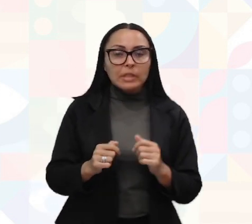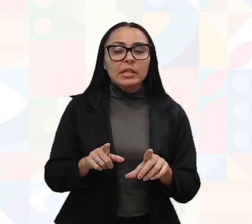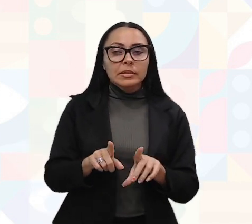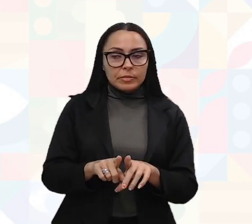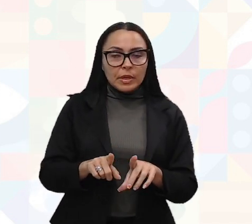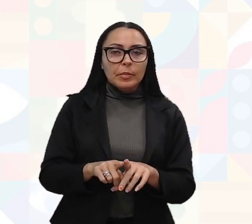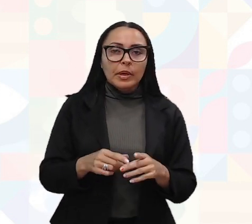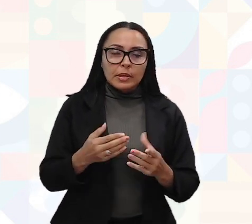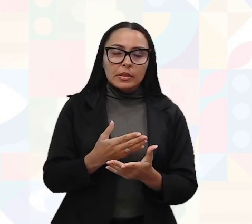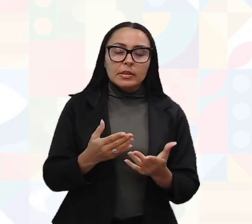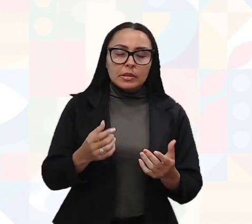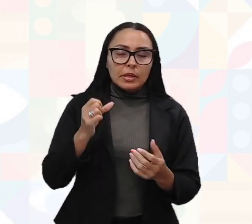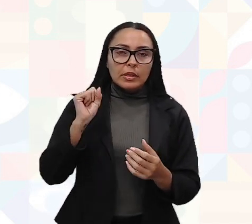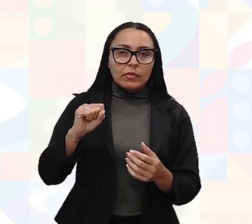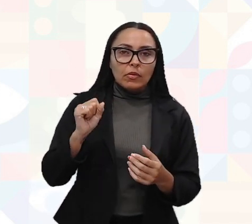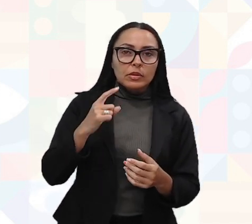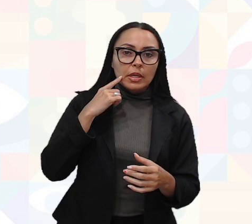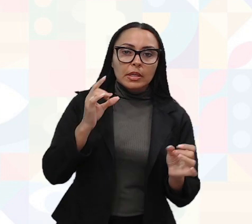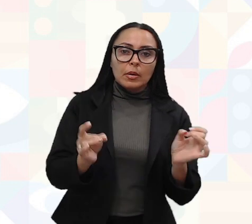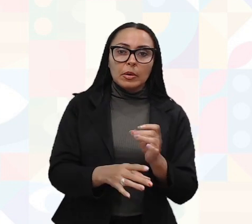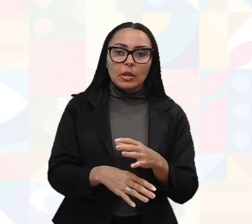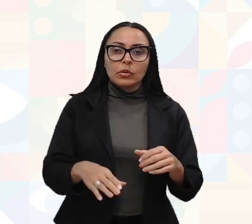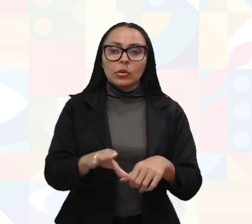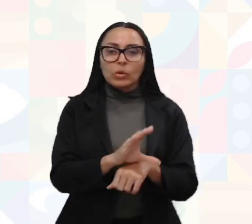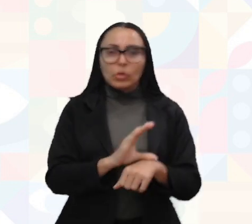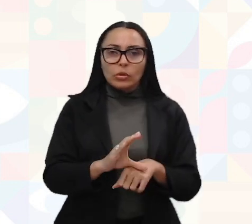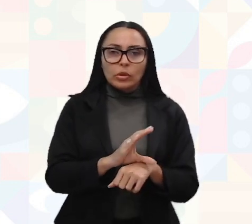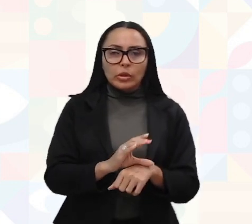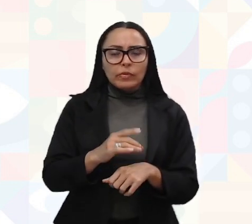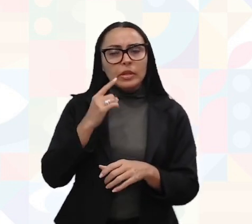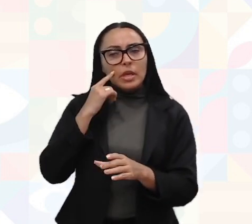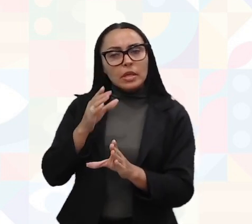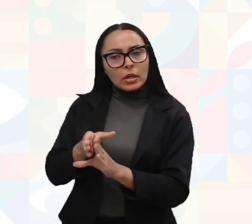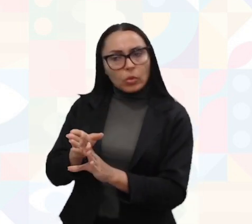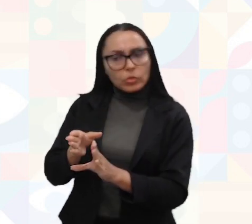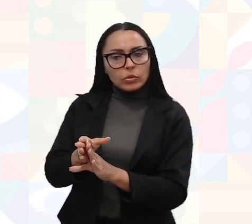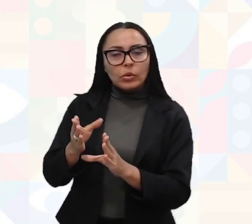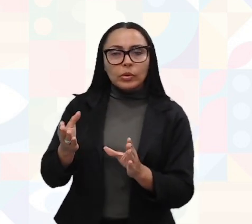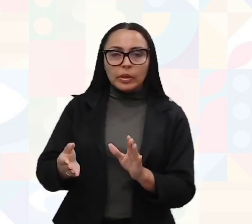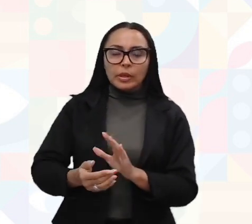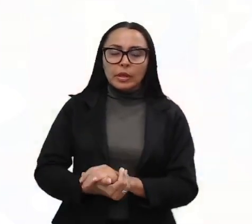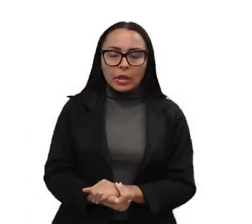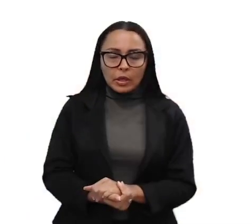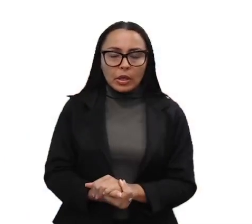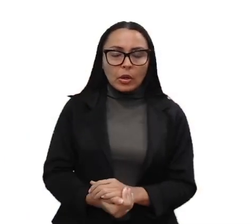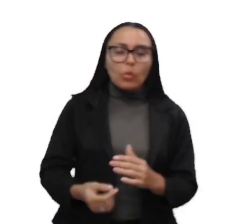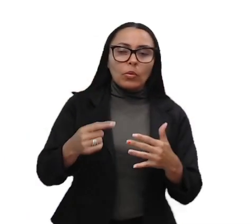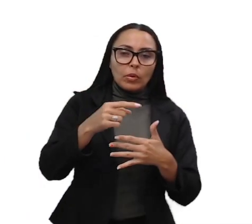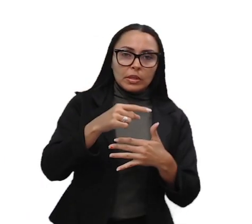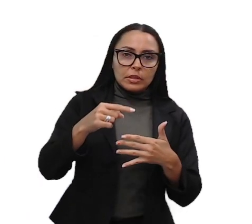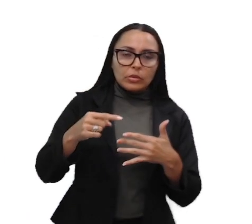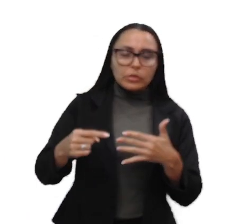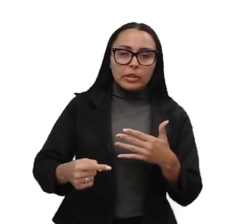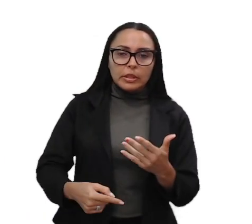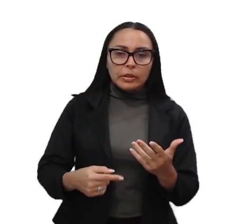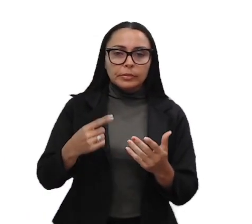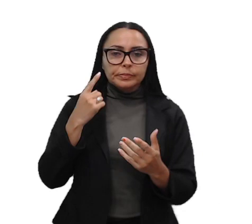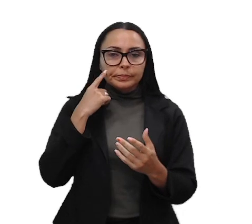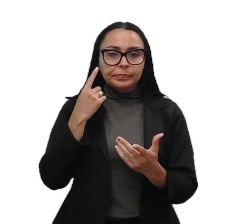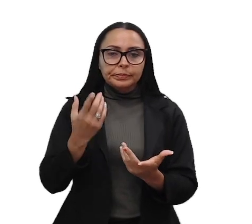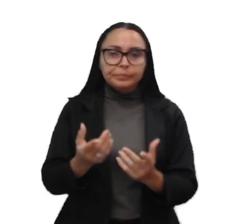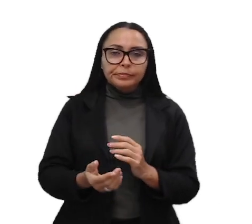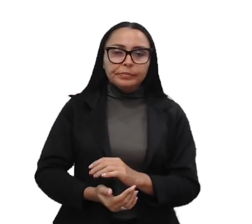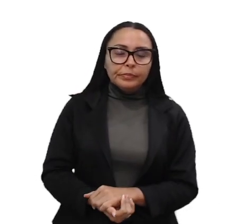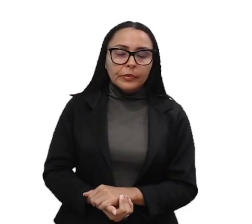de interiores, você terminando o seu curso, fazer essas consultorias. E aí, quais são os itens que seriam sugeridos